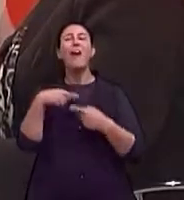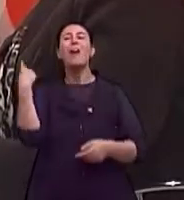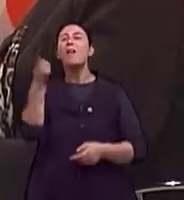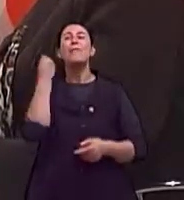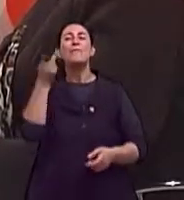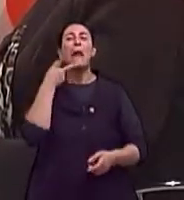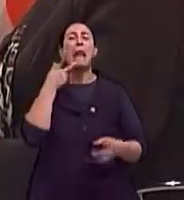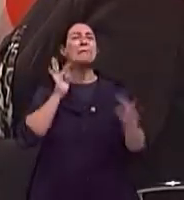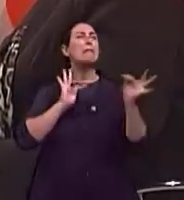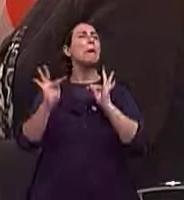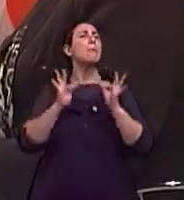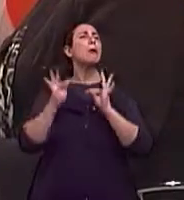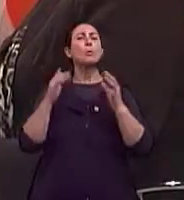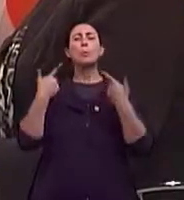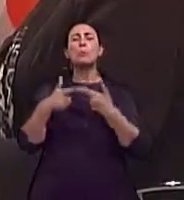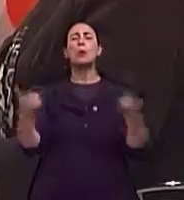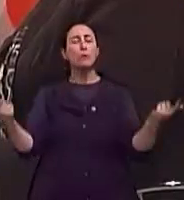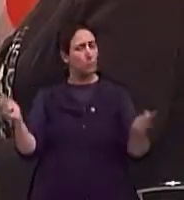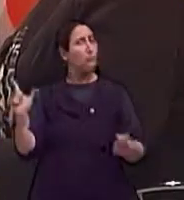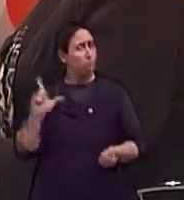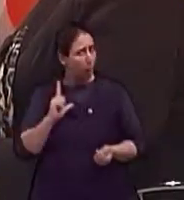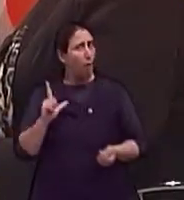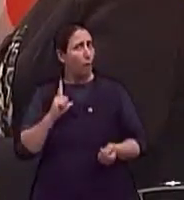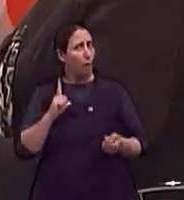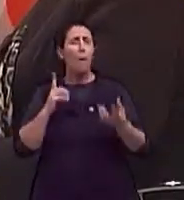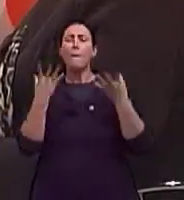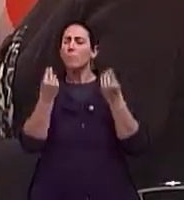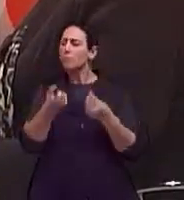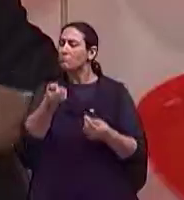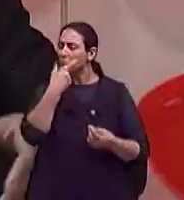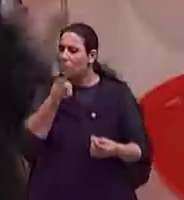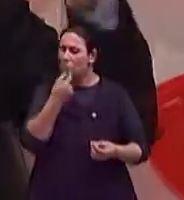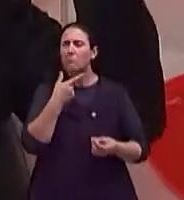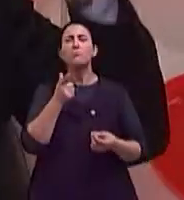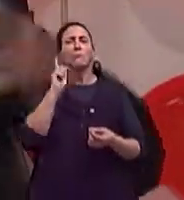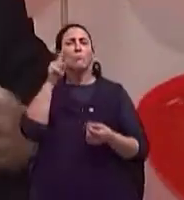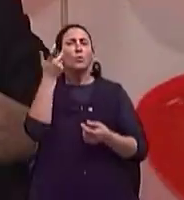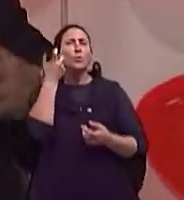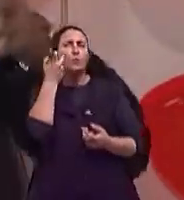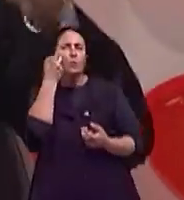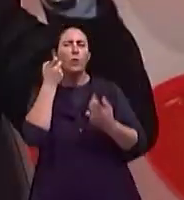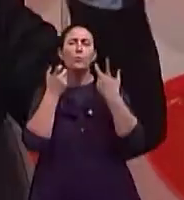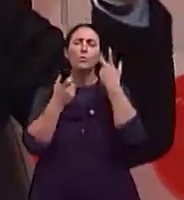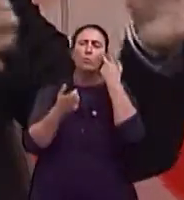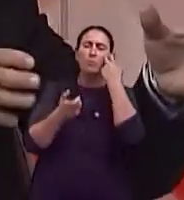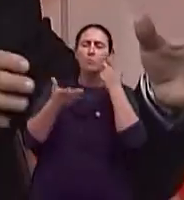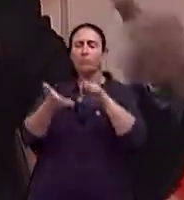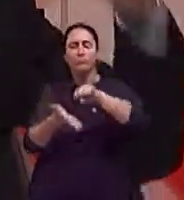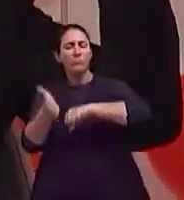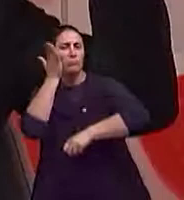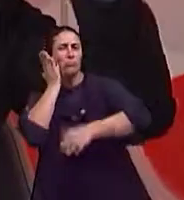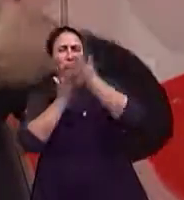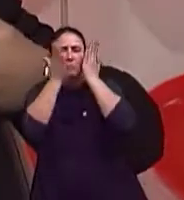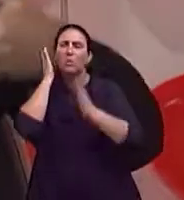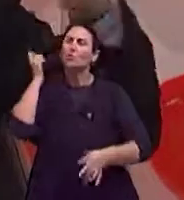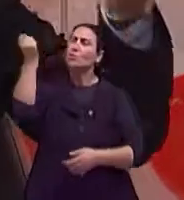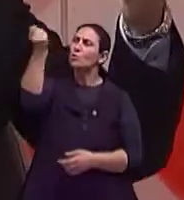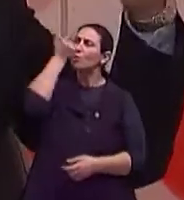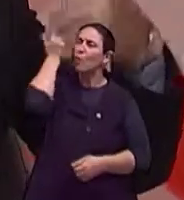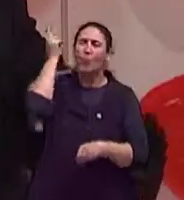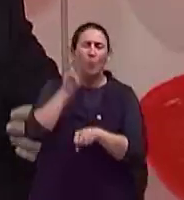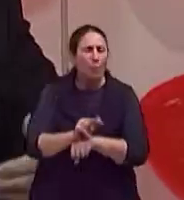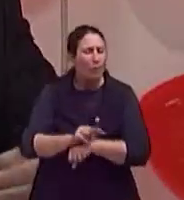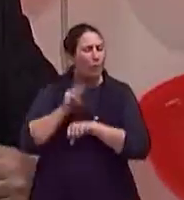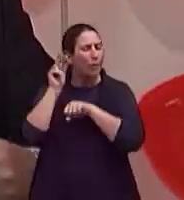um tratamento, existem tratamentos sinérgicos, vioral, local, filtro solar, cuidar com o uso quando